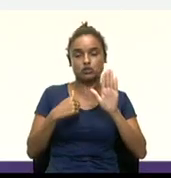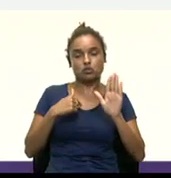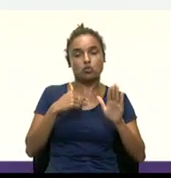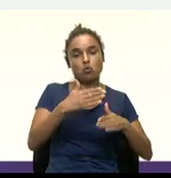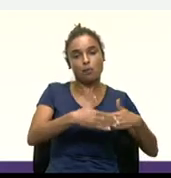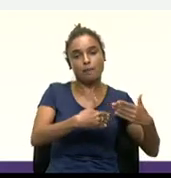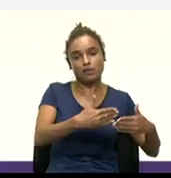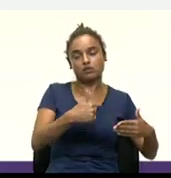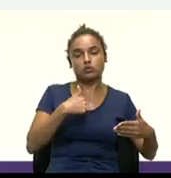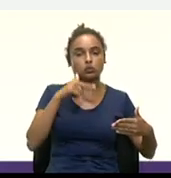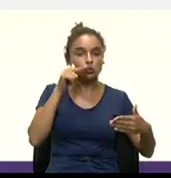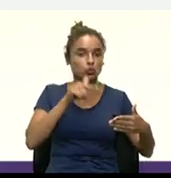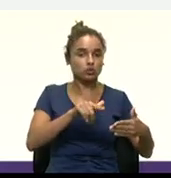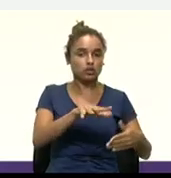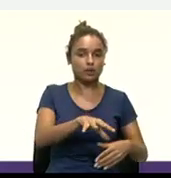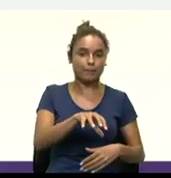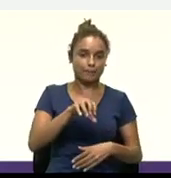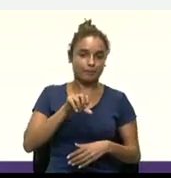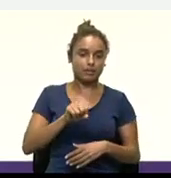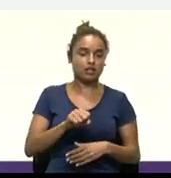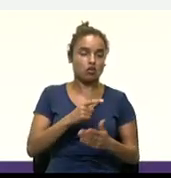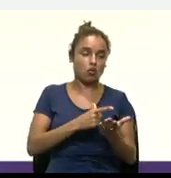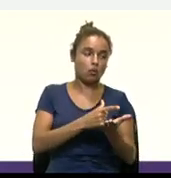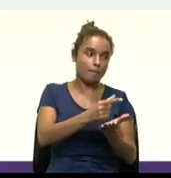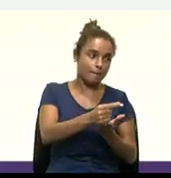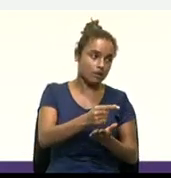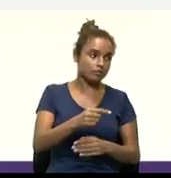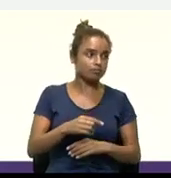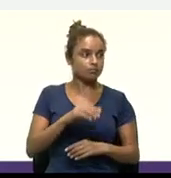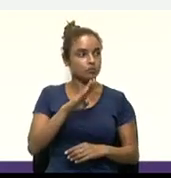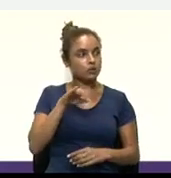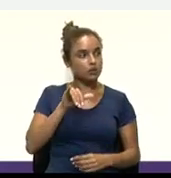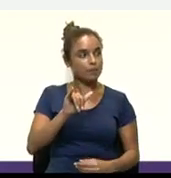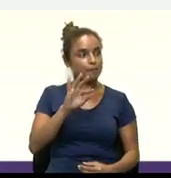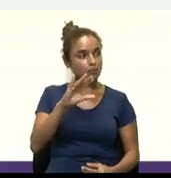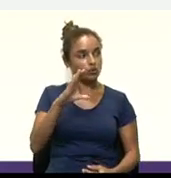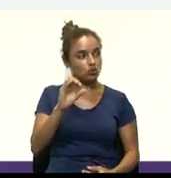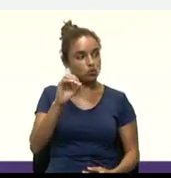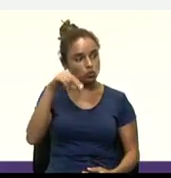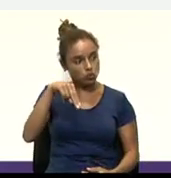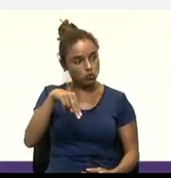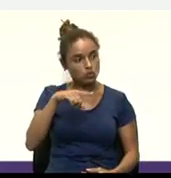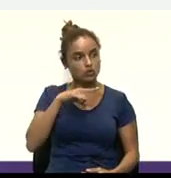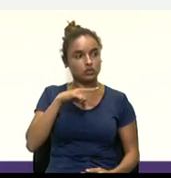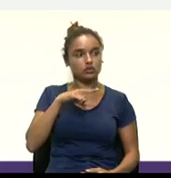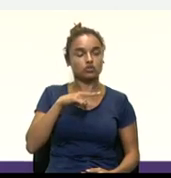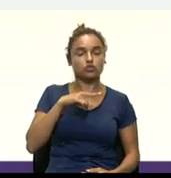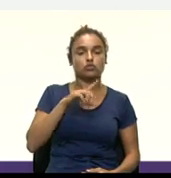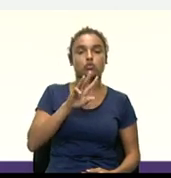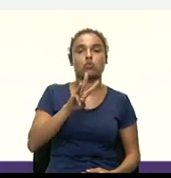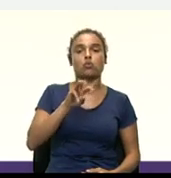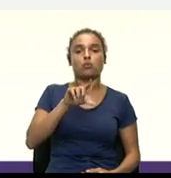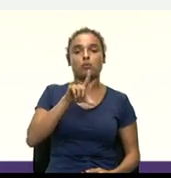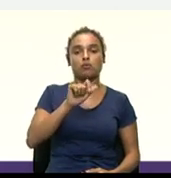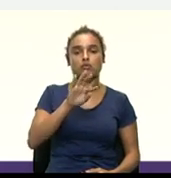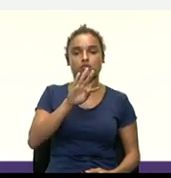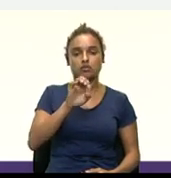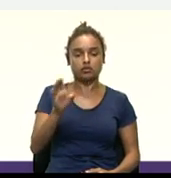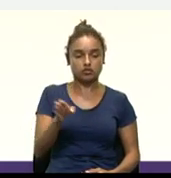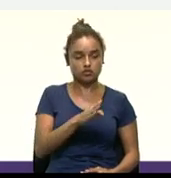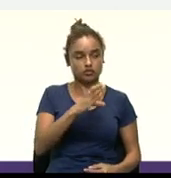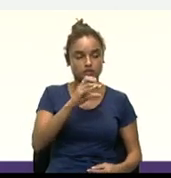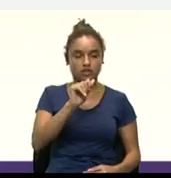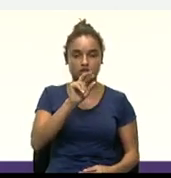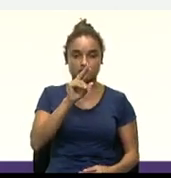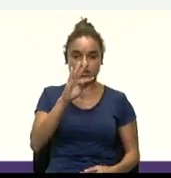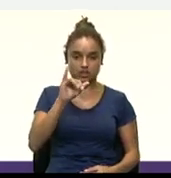bitcoin. Então, primeiro passo eu falei para vocês, eu preciso ter, então, o wallet ou a carteira virtual.